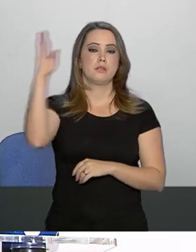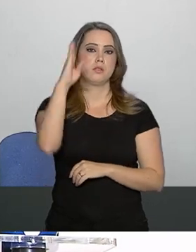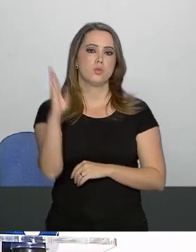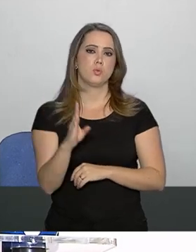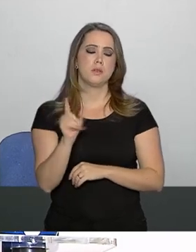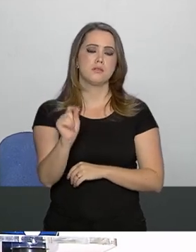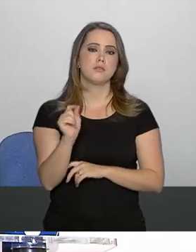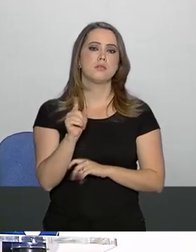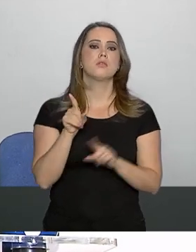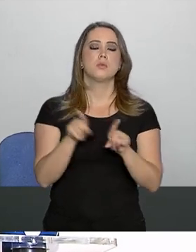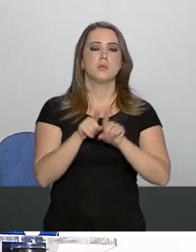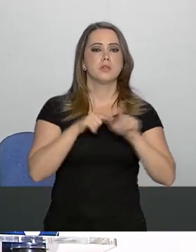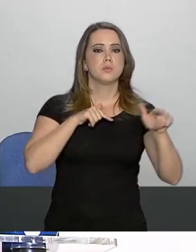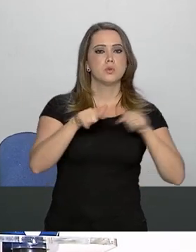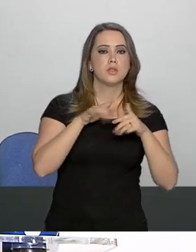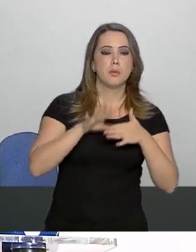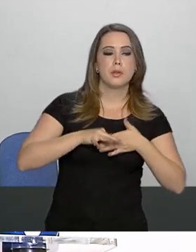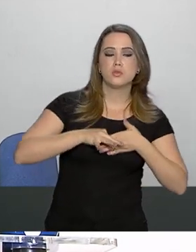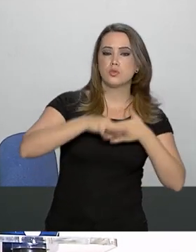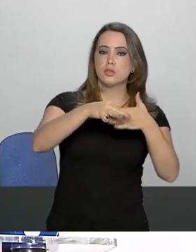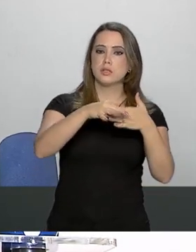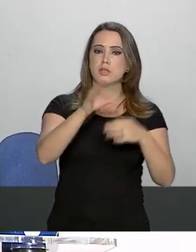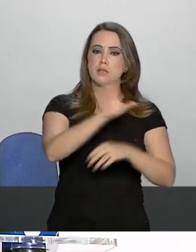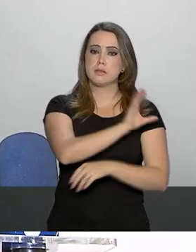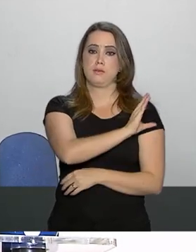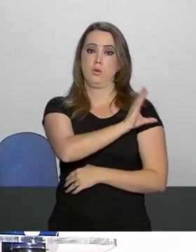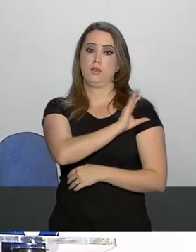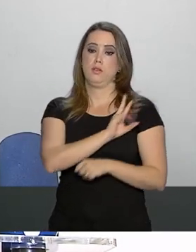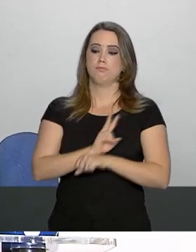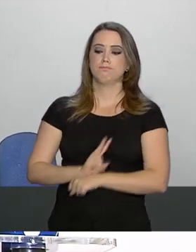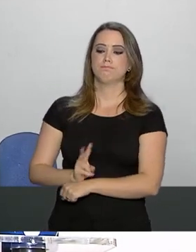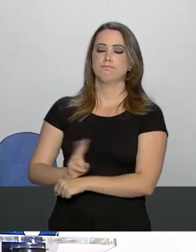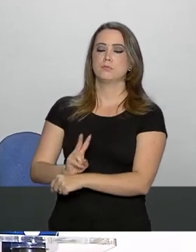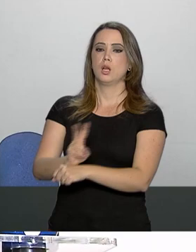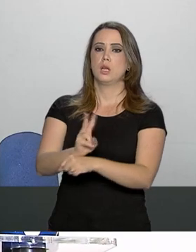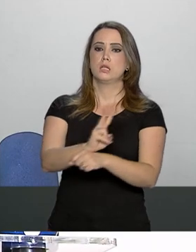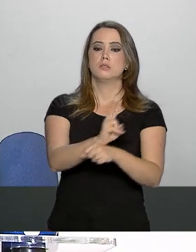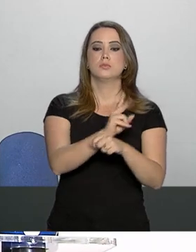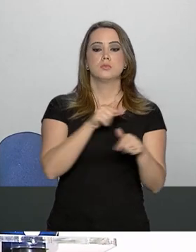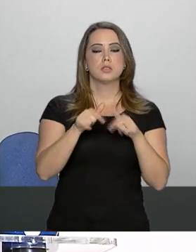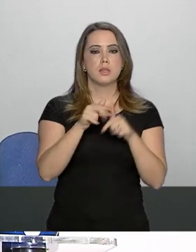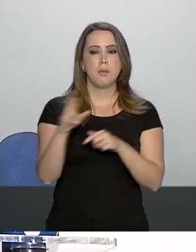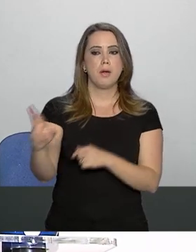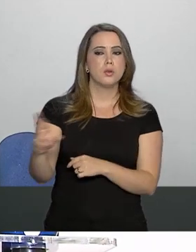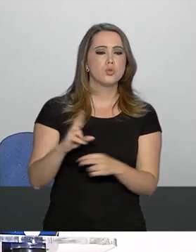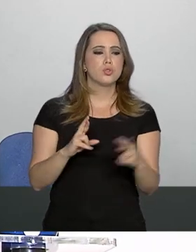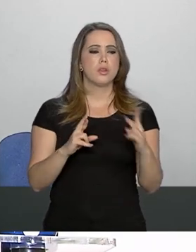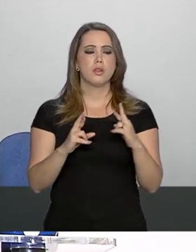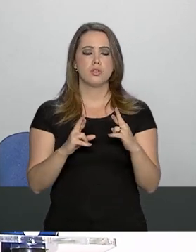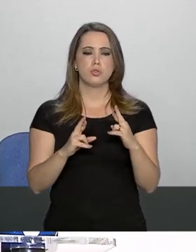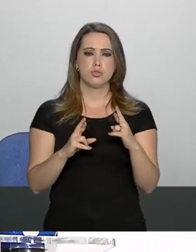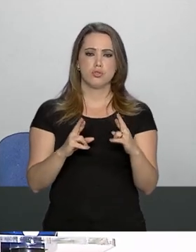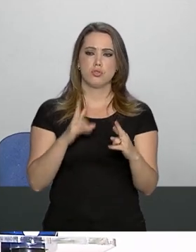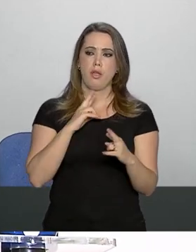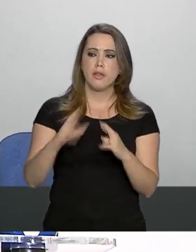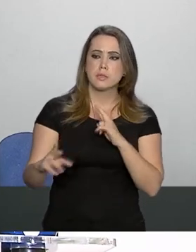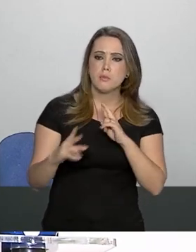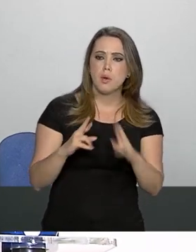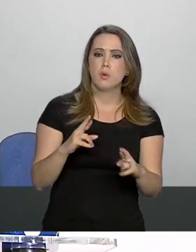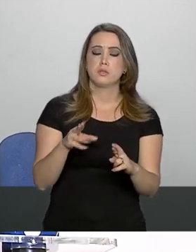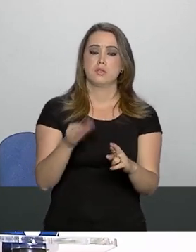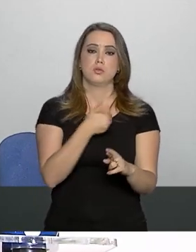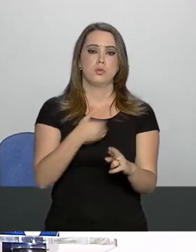incluindo as ações de coordenação e monitoramento das ações de resposta do governo federal ao